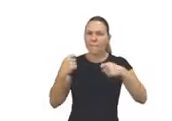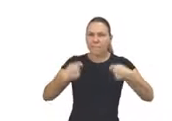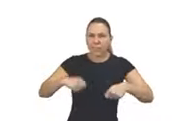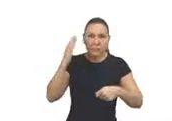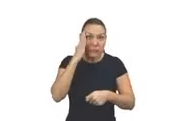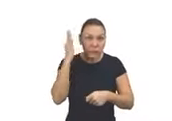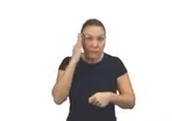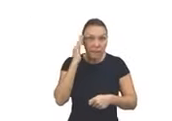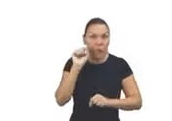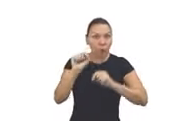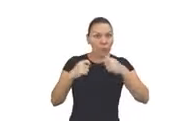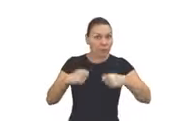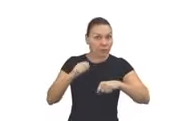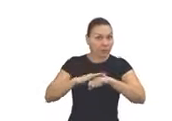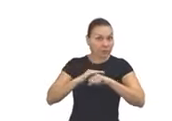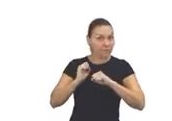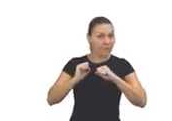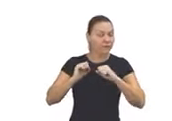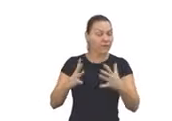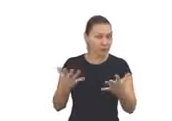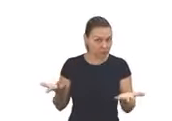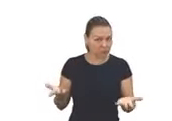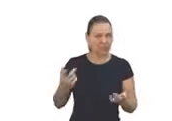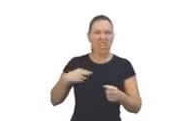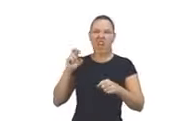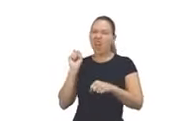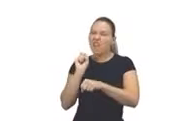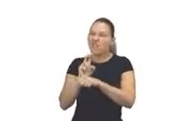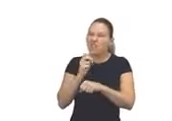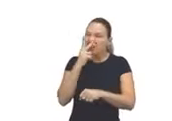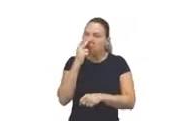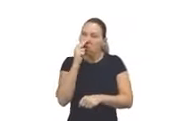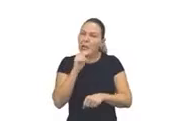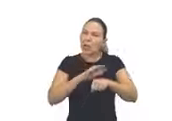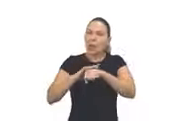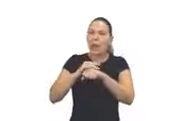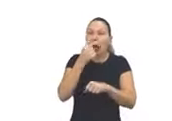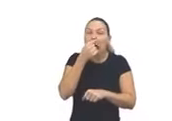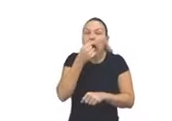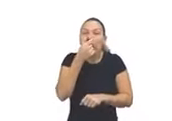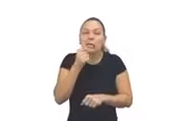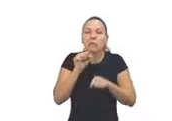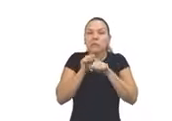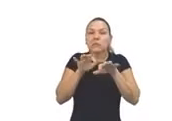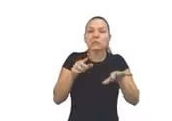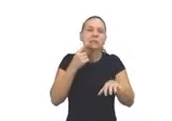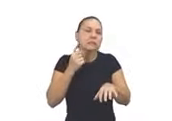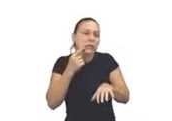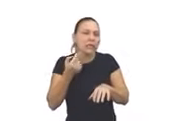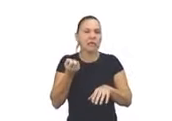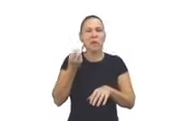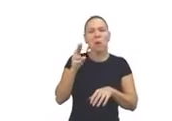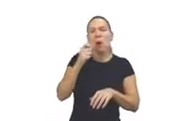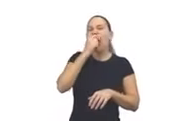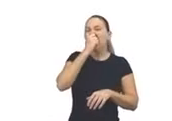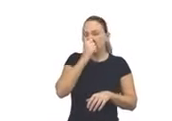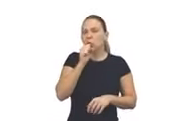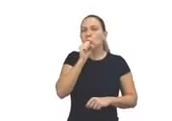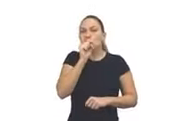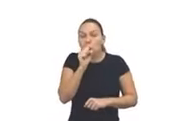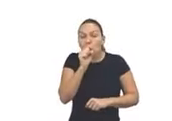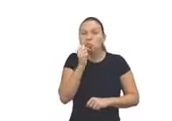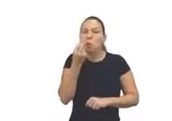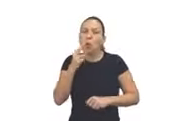Coronavírus. O que você precisa saber e fazer. O coronavírus é um vírus que causa doença similar a uma gripe. Ele é transmitido pela saliva,